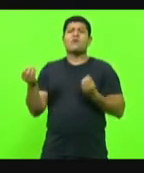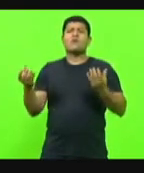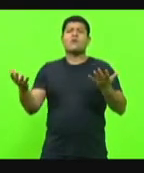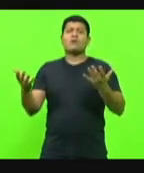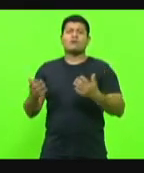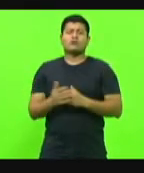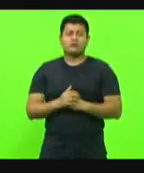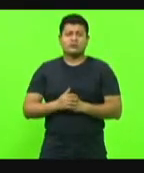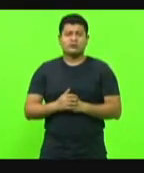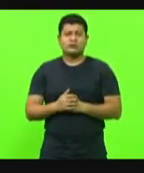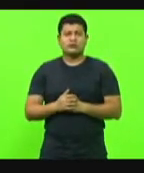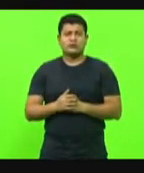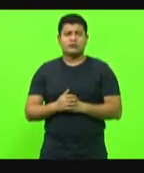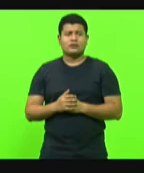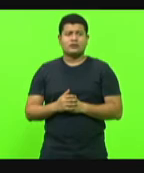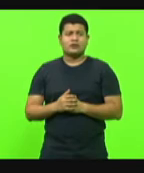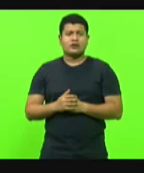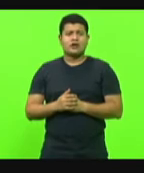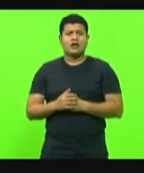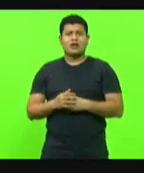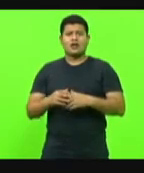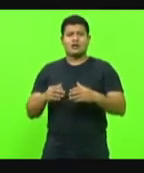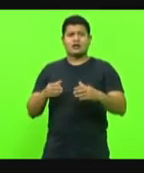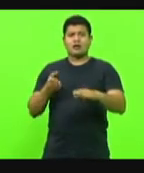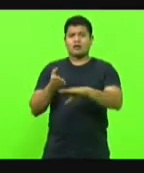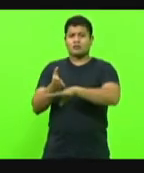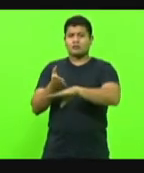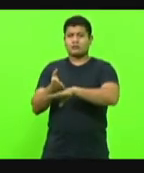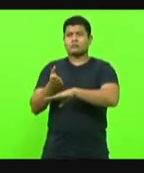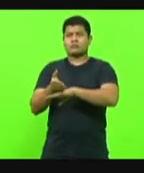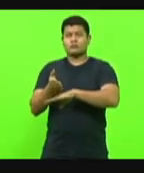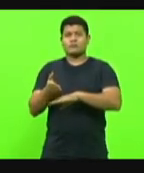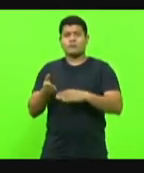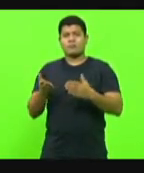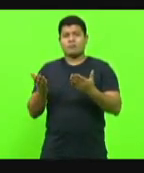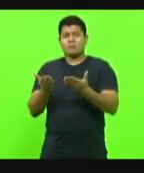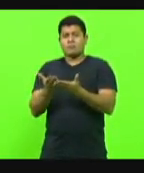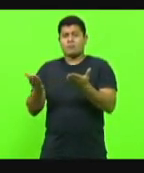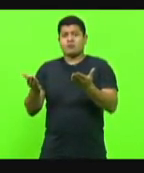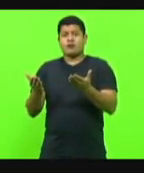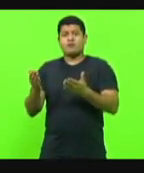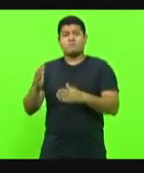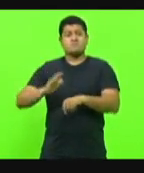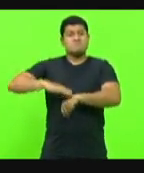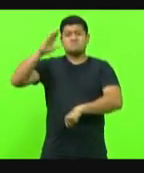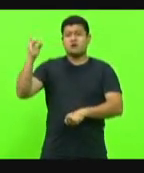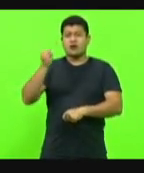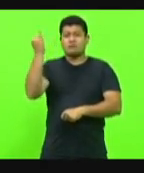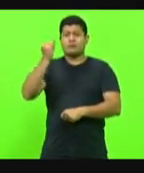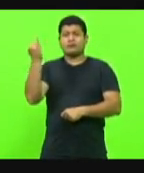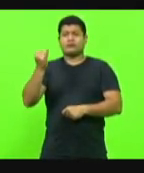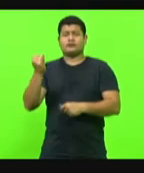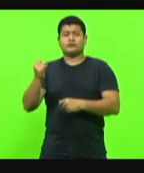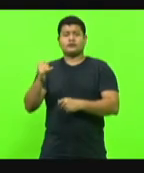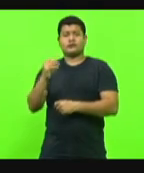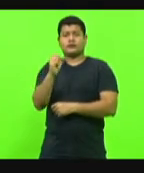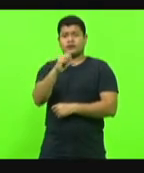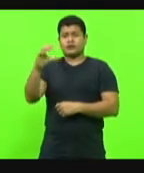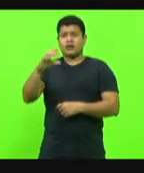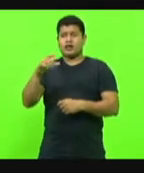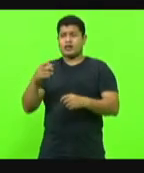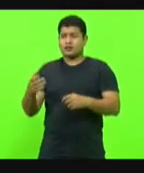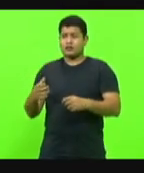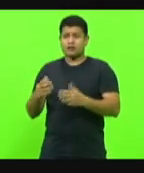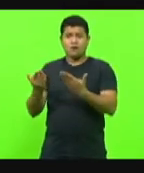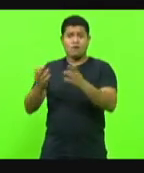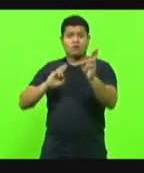por essa malha rodoviária que é uma das mais importantes de Santa Catarina? Não é à toa que é